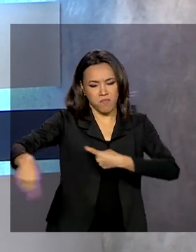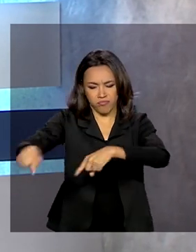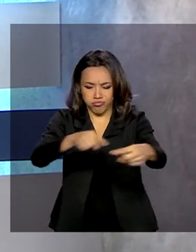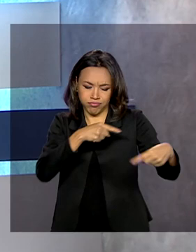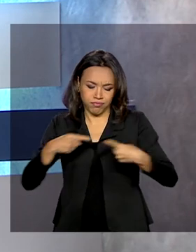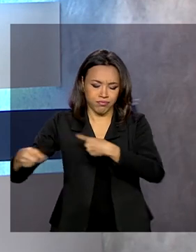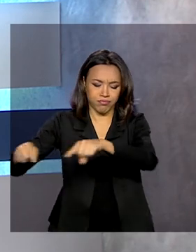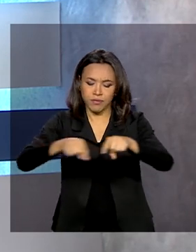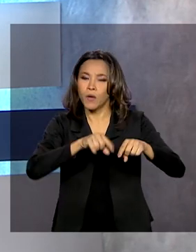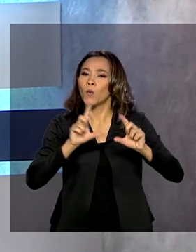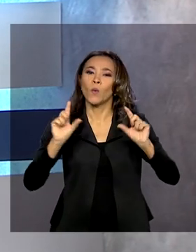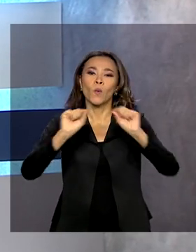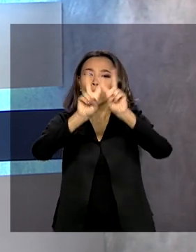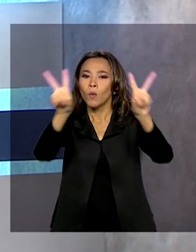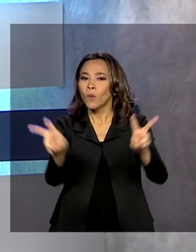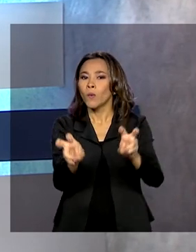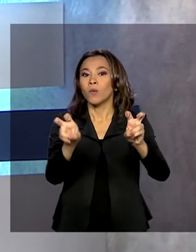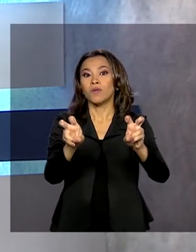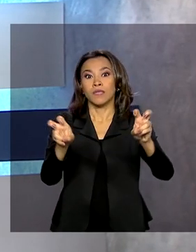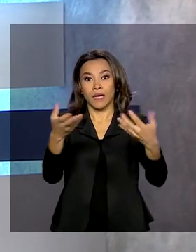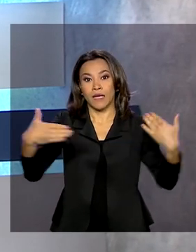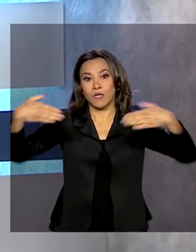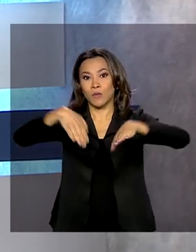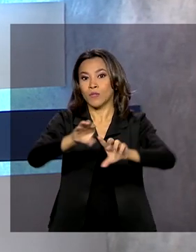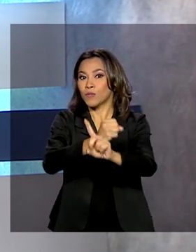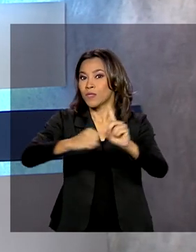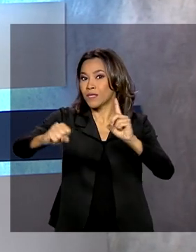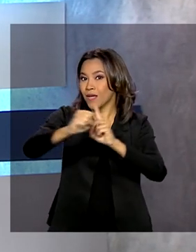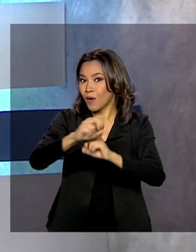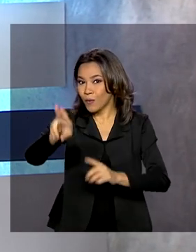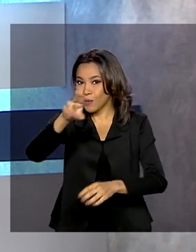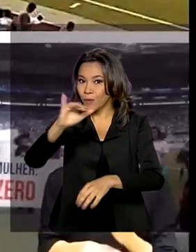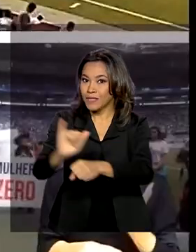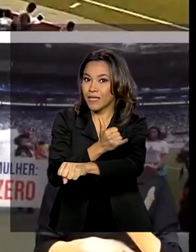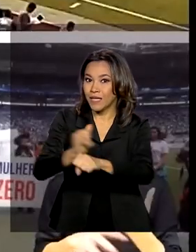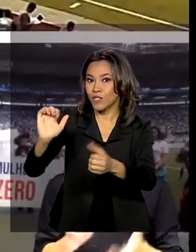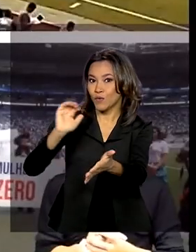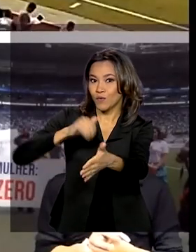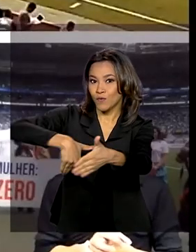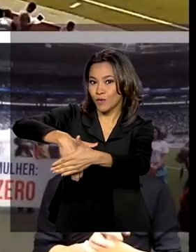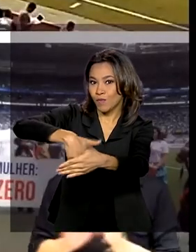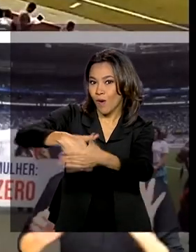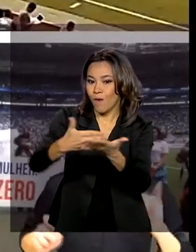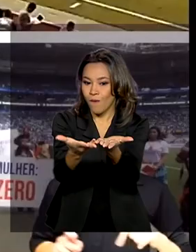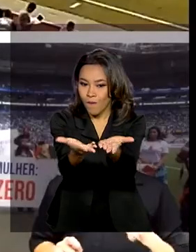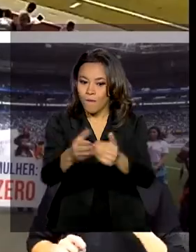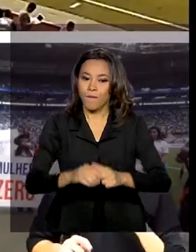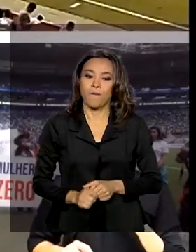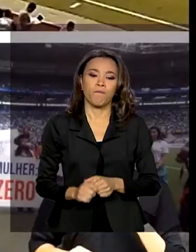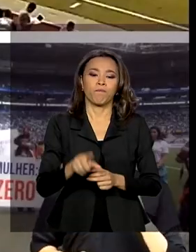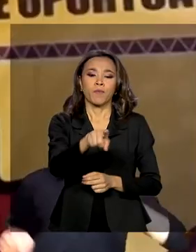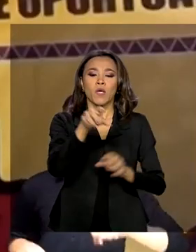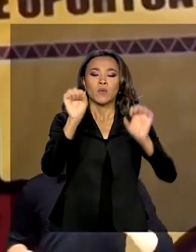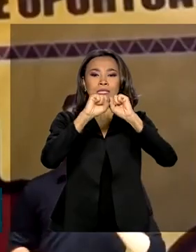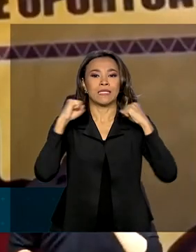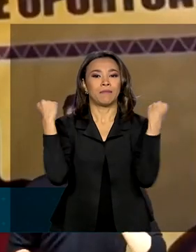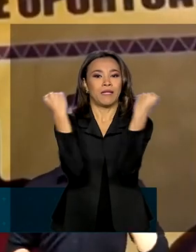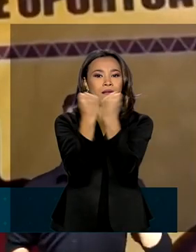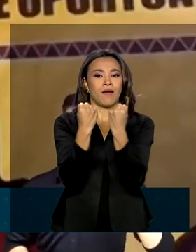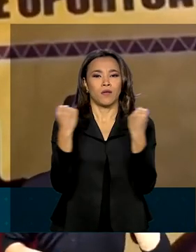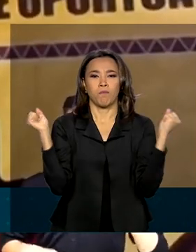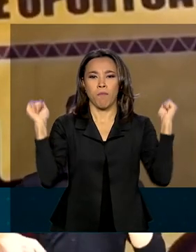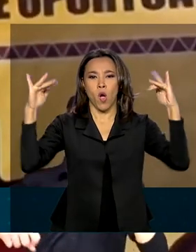Desta vez, o assunto foi a inclusão social por meio do futebol. O seminário pela internet reuniu